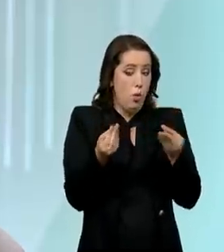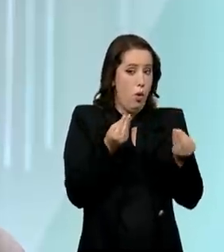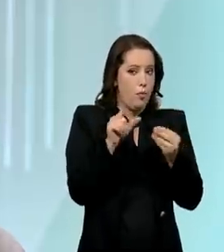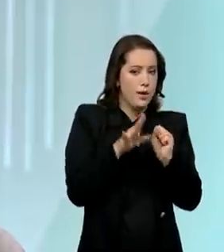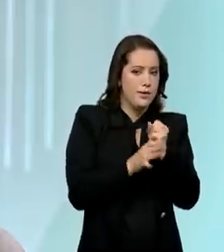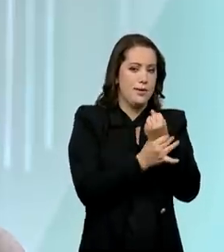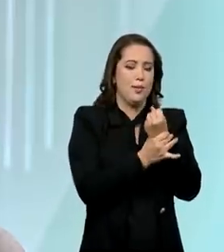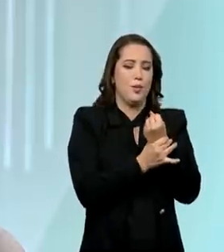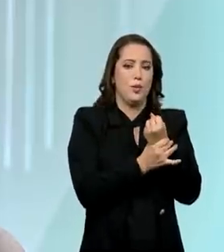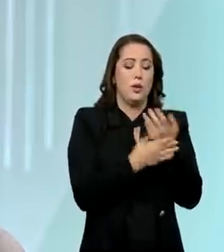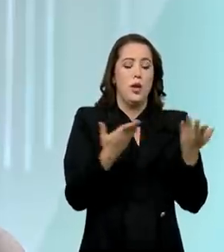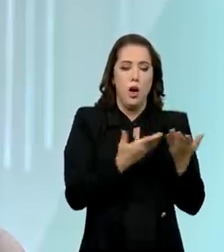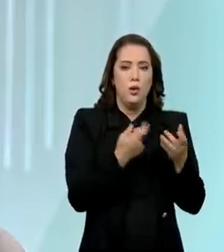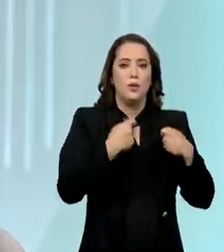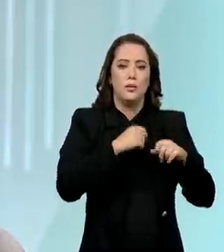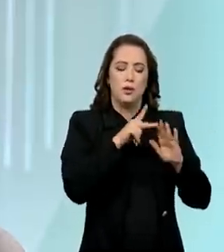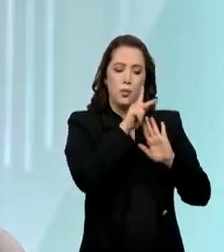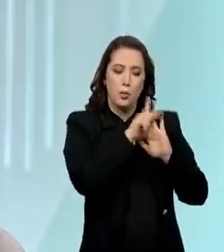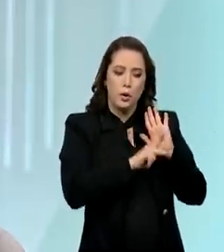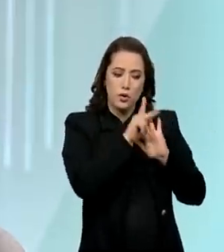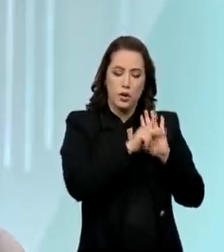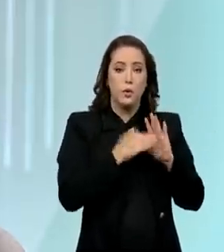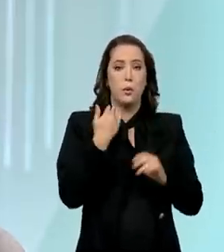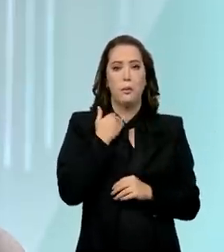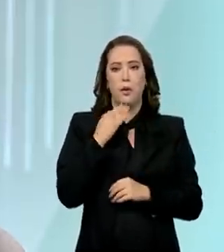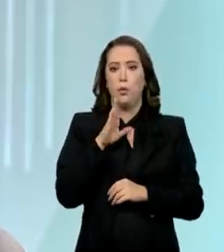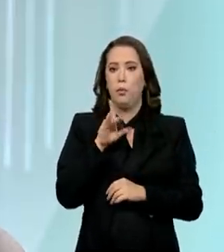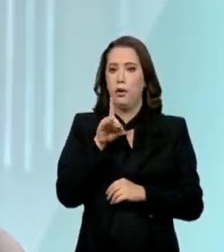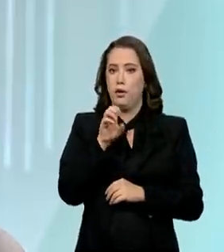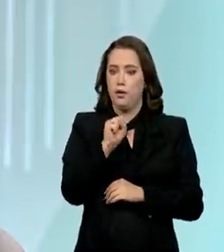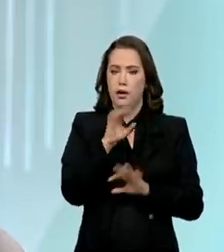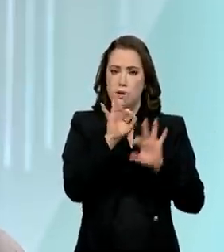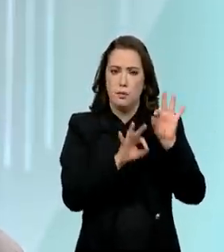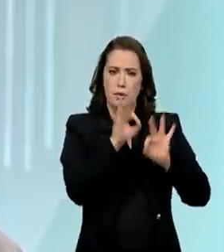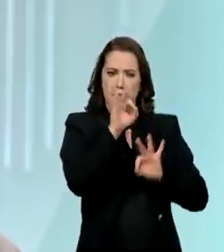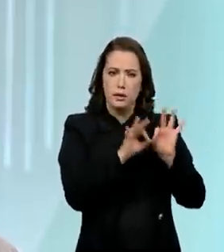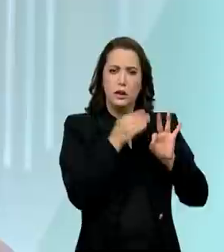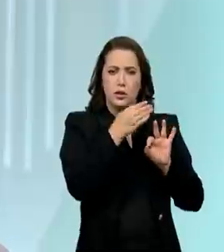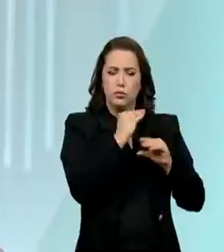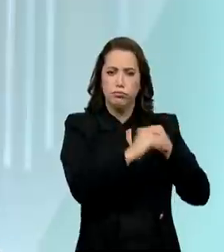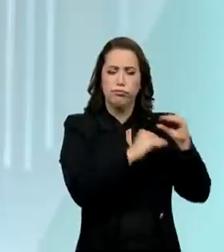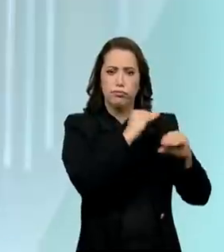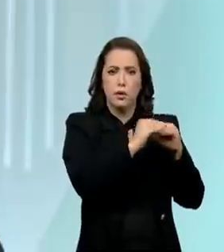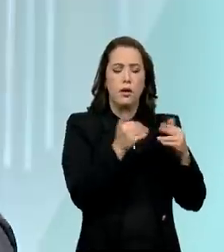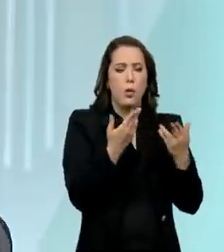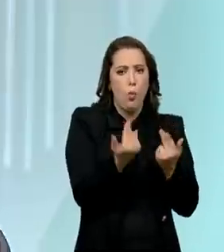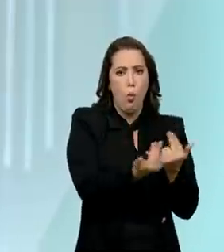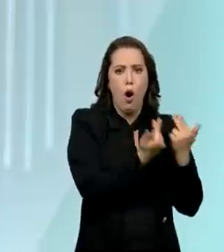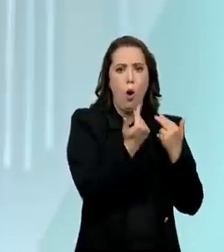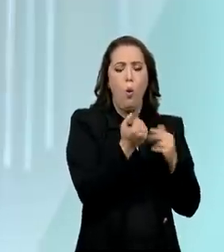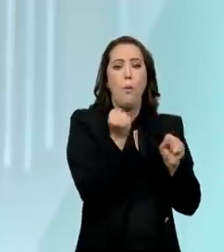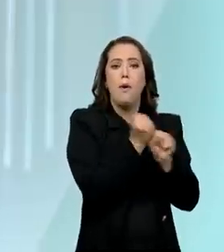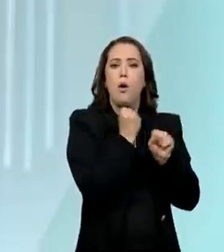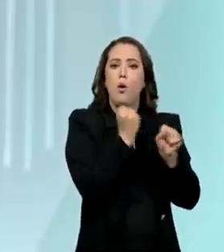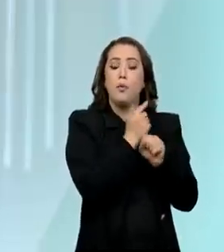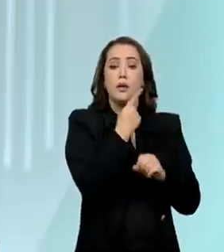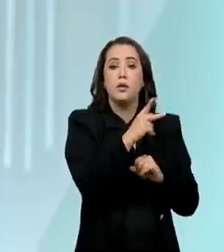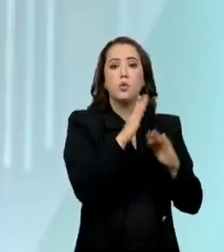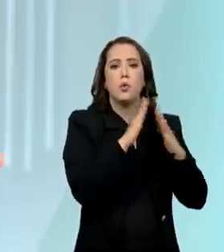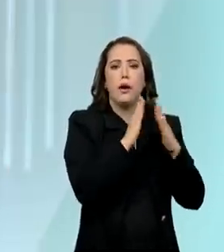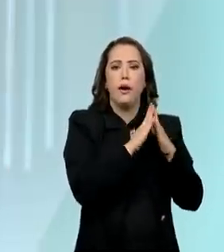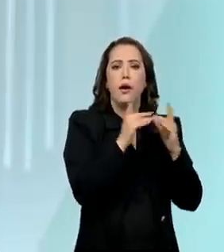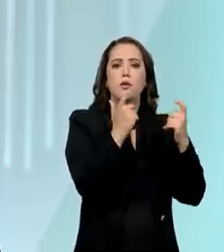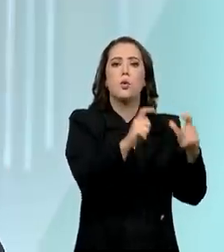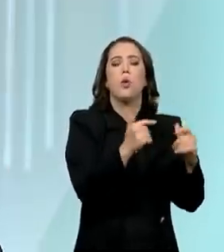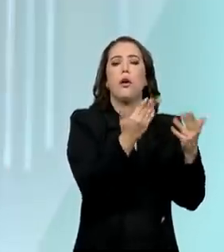e agora projetos. E o banco prepara a modelagem desses projetos. E é igual você fazer uma obra na sua casa, no seu bairro. Tem que